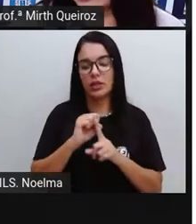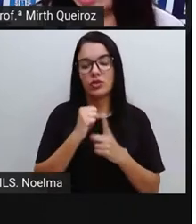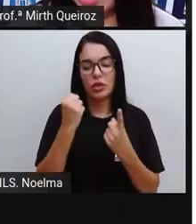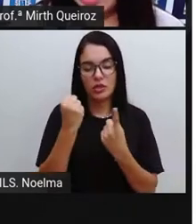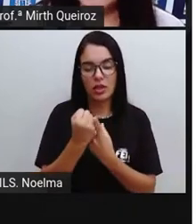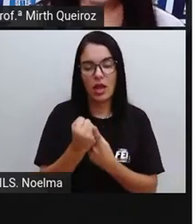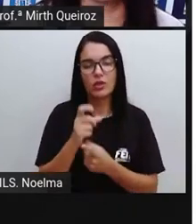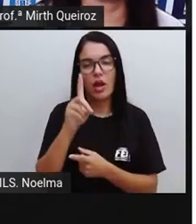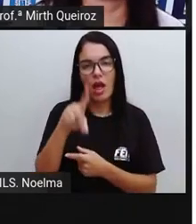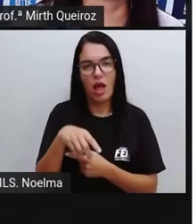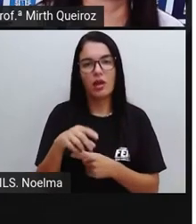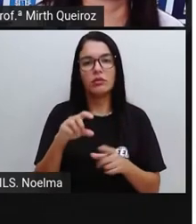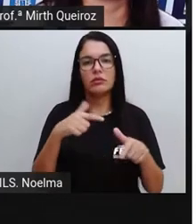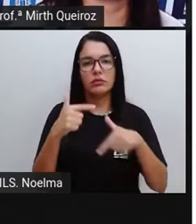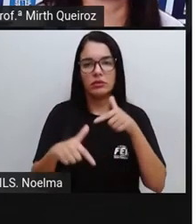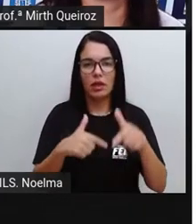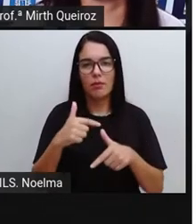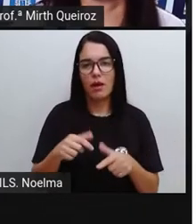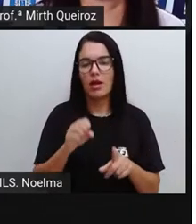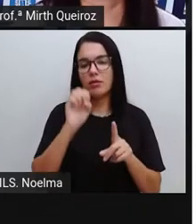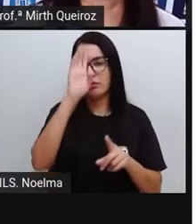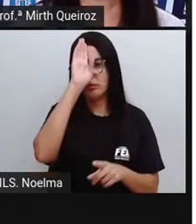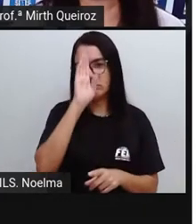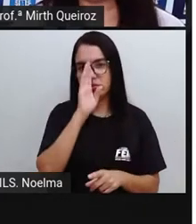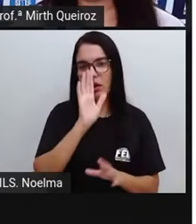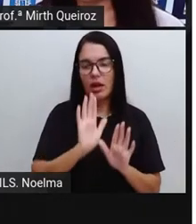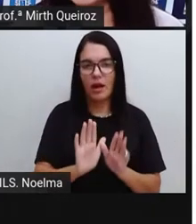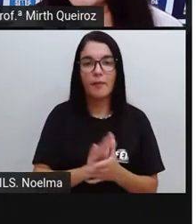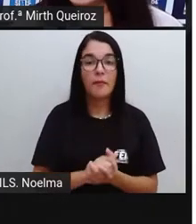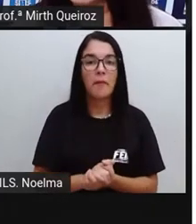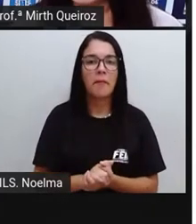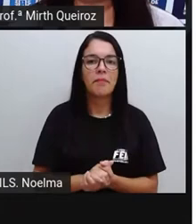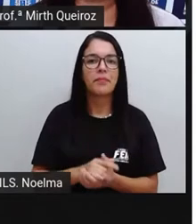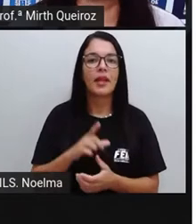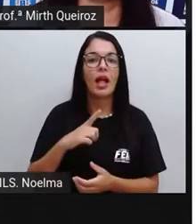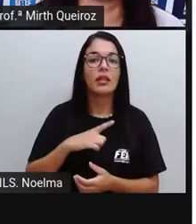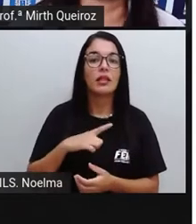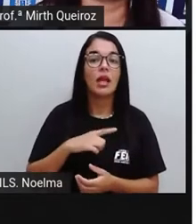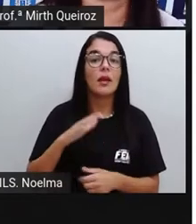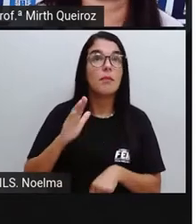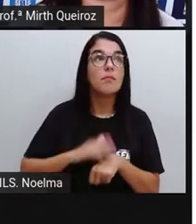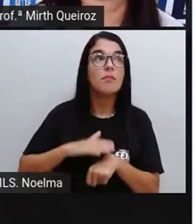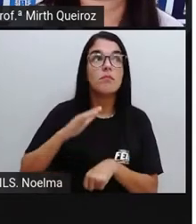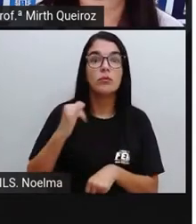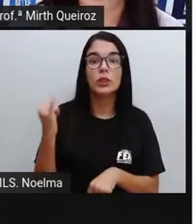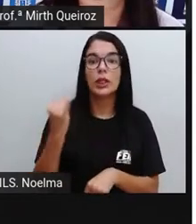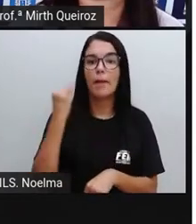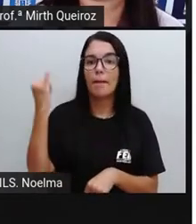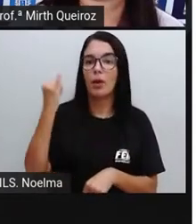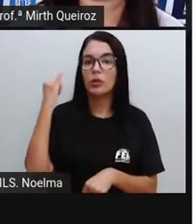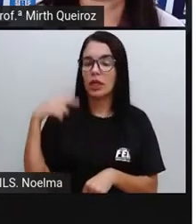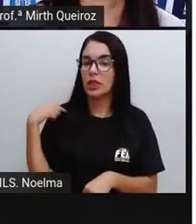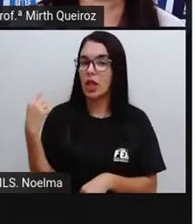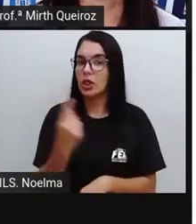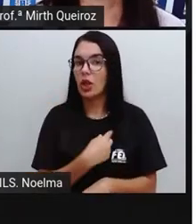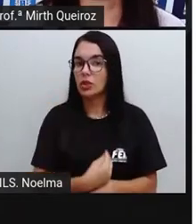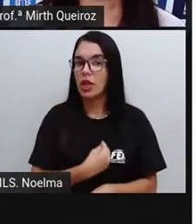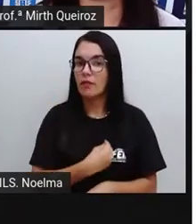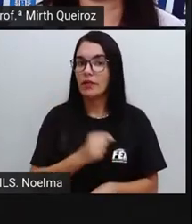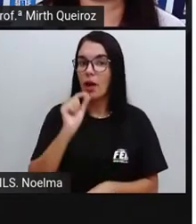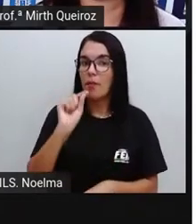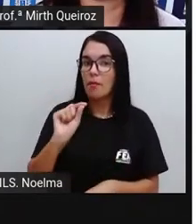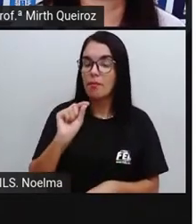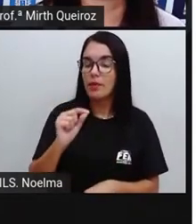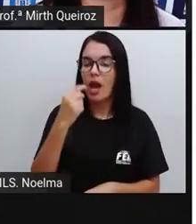chamados de serviços públicos Eles são considerados tão importantes para a nossa vida Que alguns